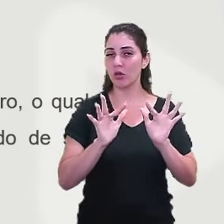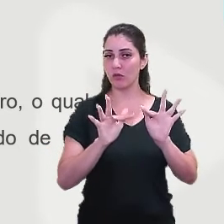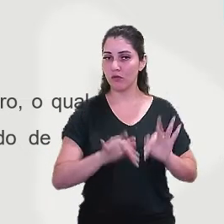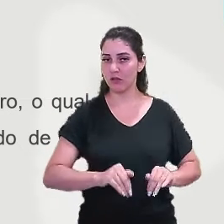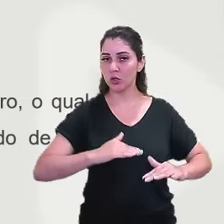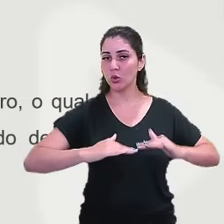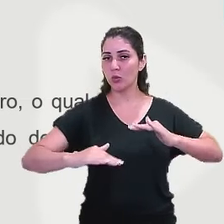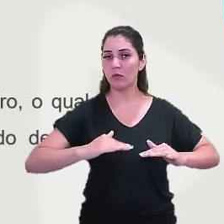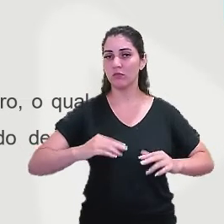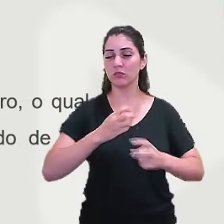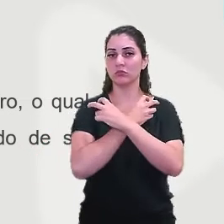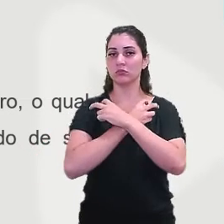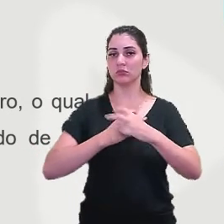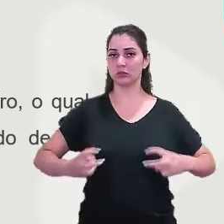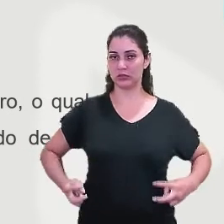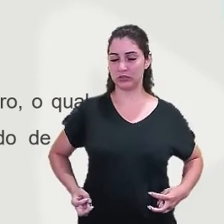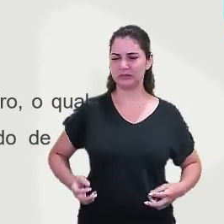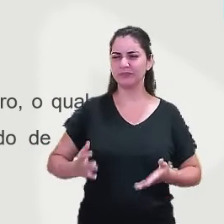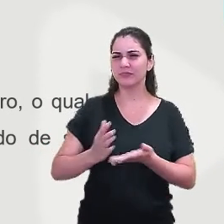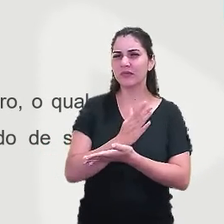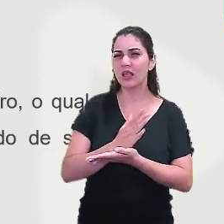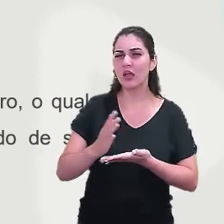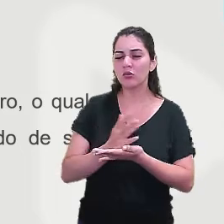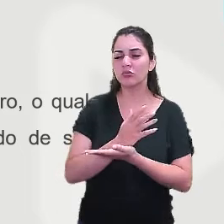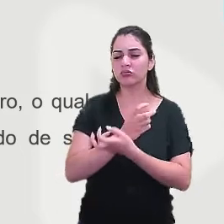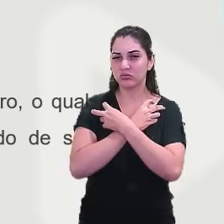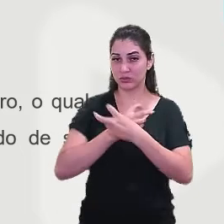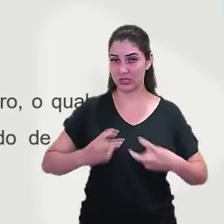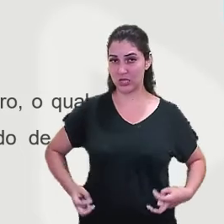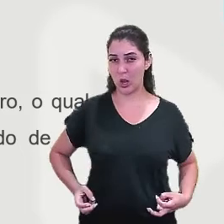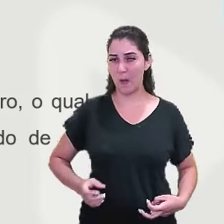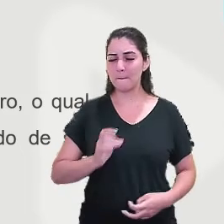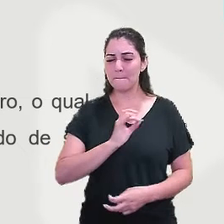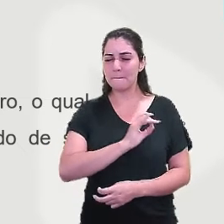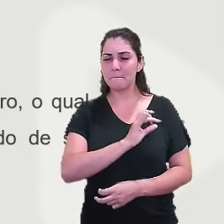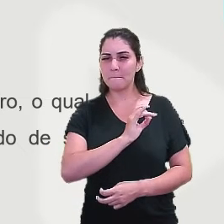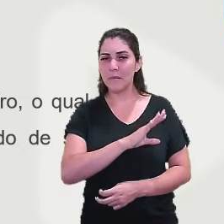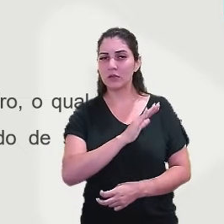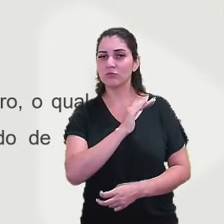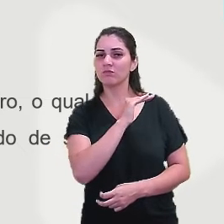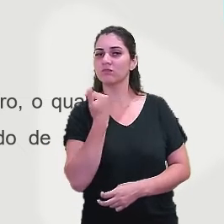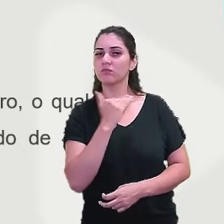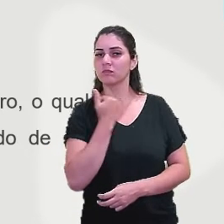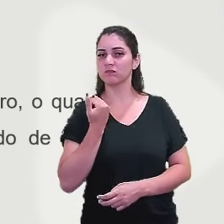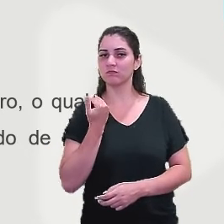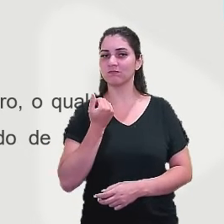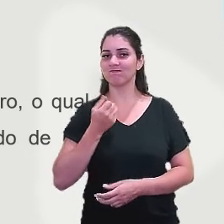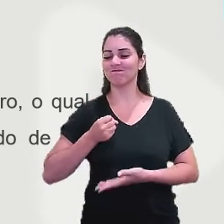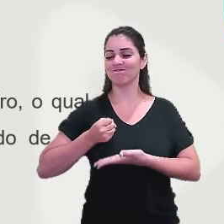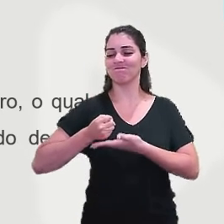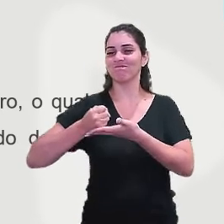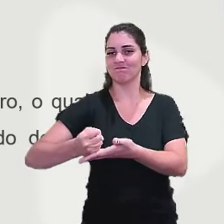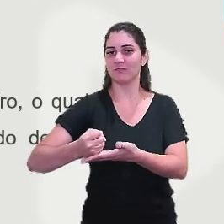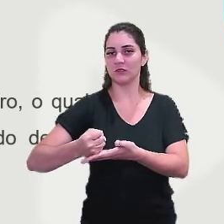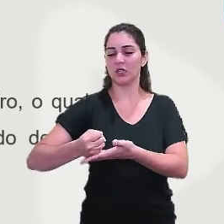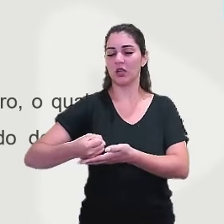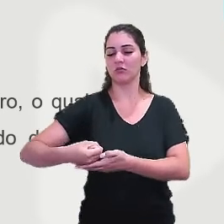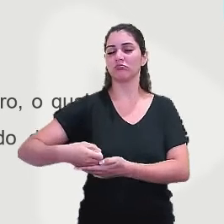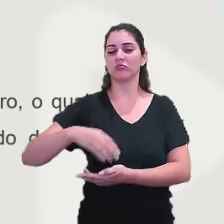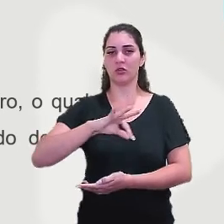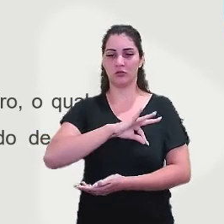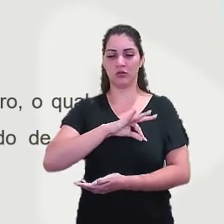pelo norte e nordeste. Alguns cangaceiros, com medo de serem degolados, se entregaram às autoridades. Vejam como